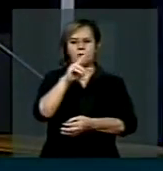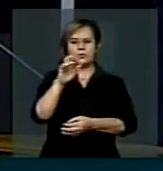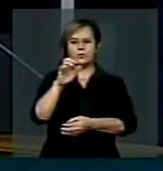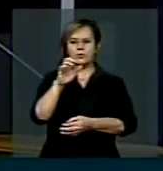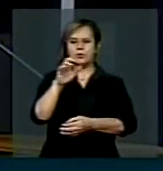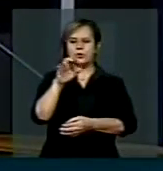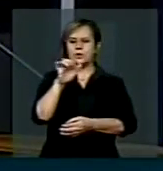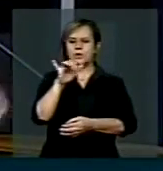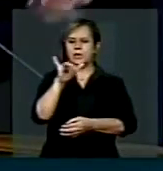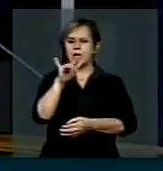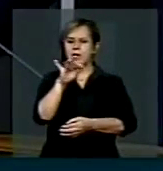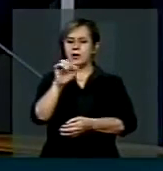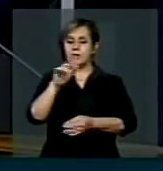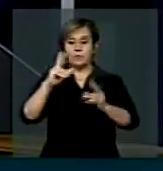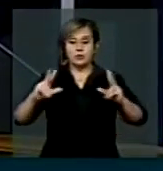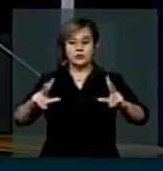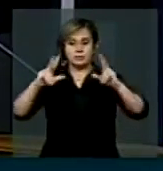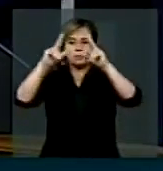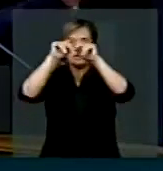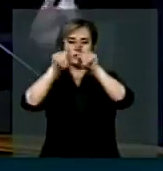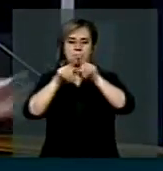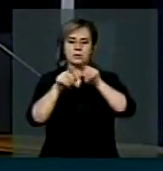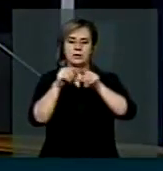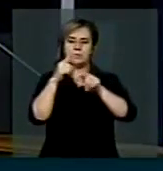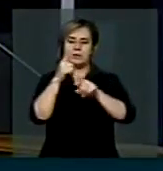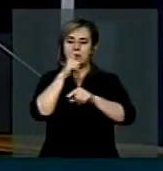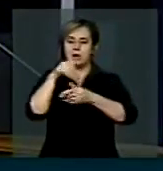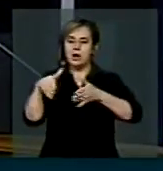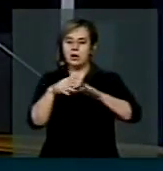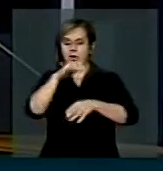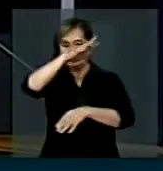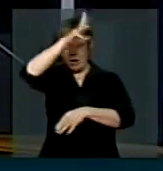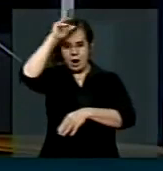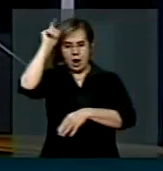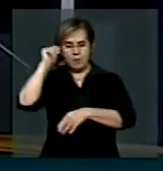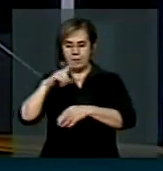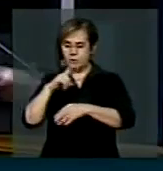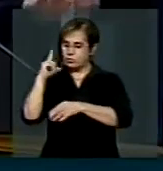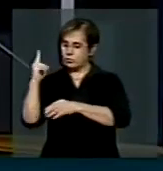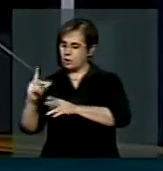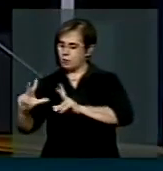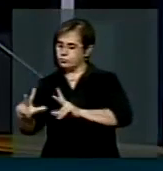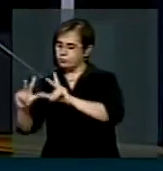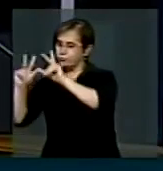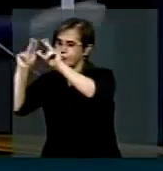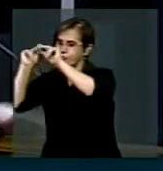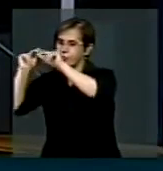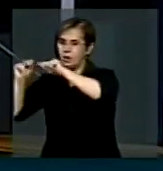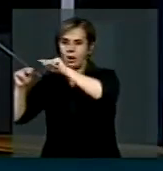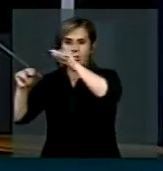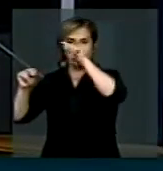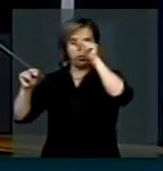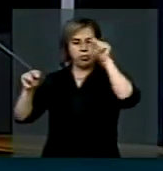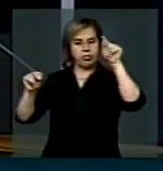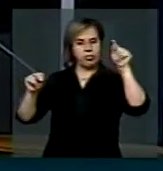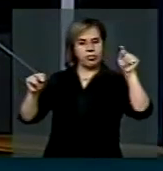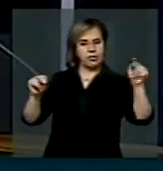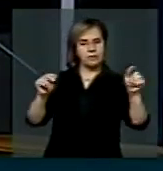lá em Paris. Uma torre de cada lado do Rio Amazonas, já foi feita a transposição, está chegando em Manaus, e se Deus quiser, ano que vem,